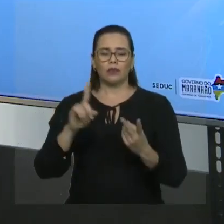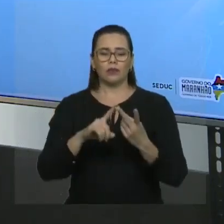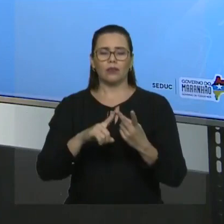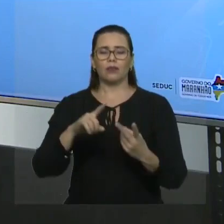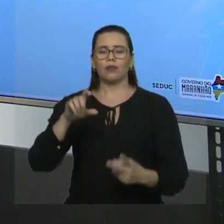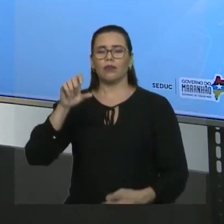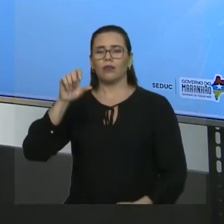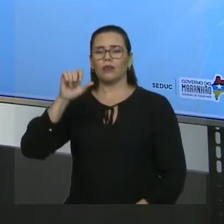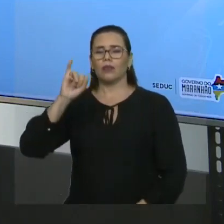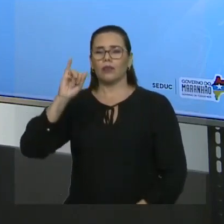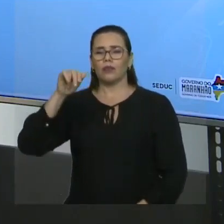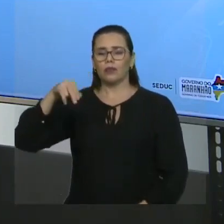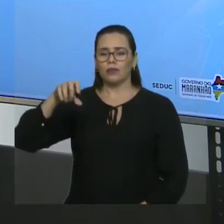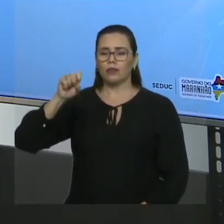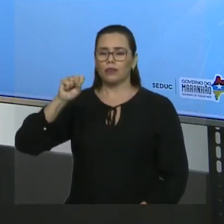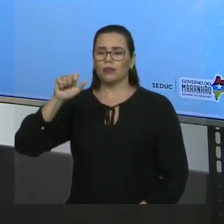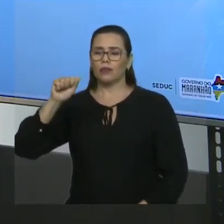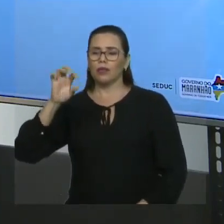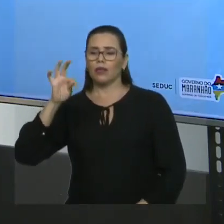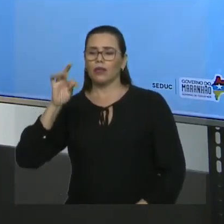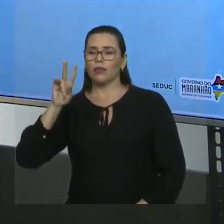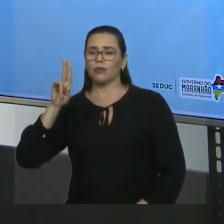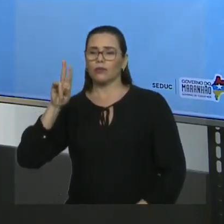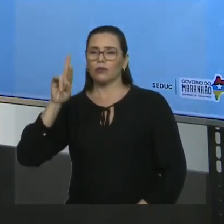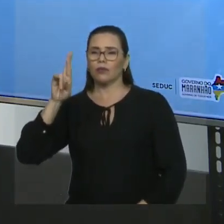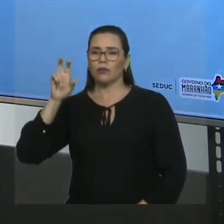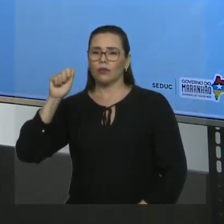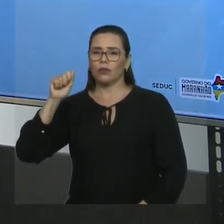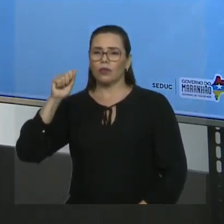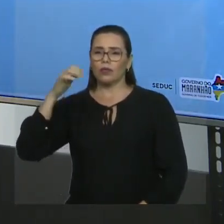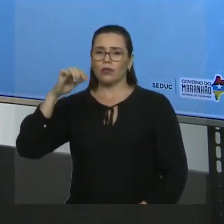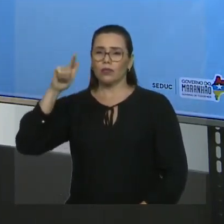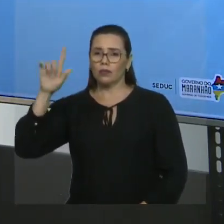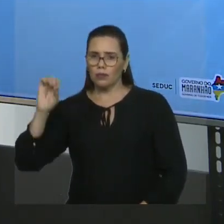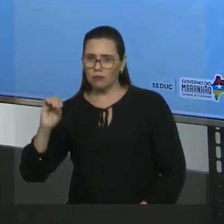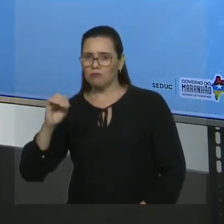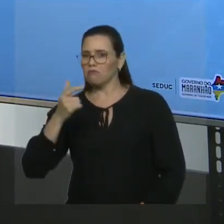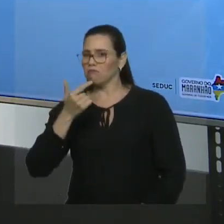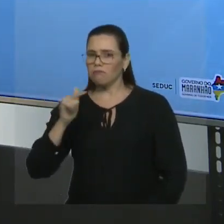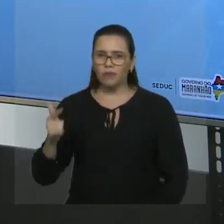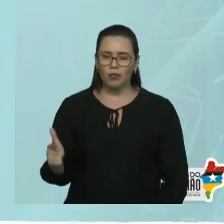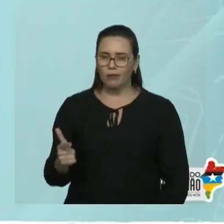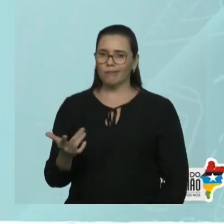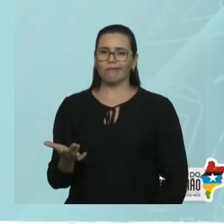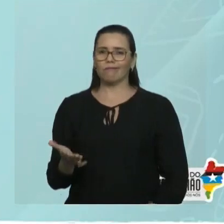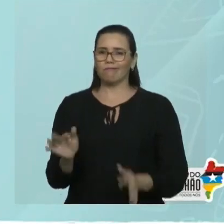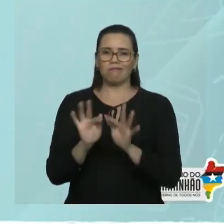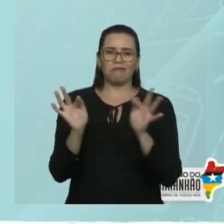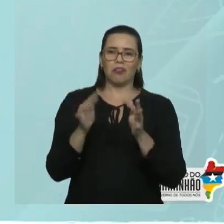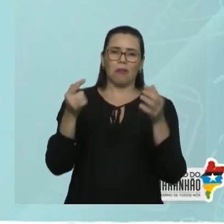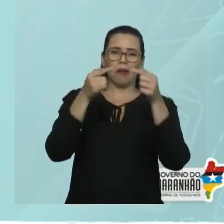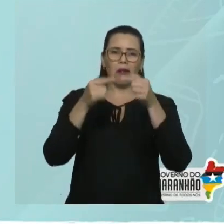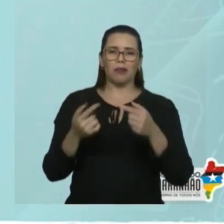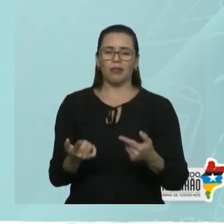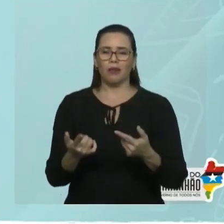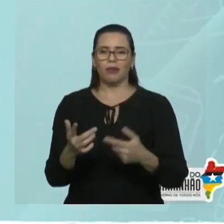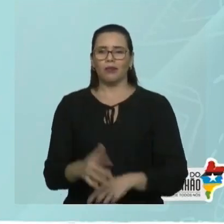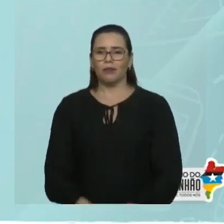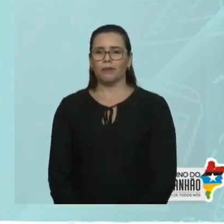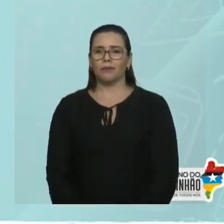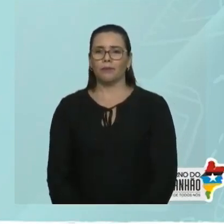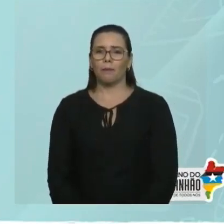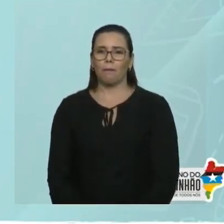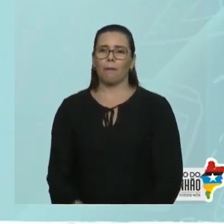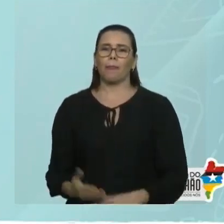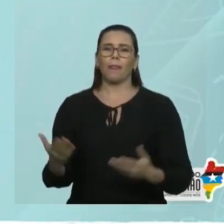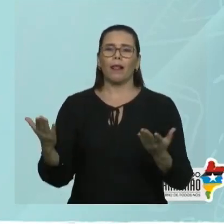ramificações. Então, achei a cadeia principal. Segunda regra. Númerar. Como as ramificações, se você perceber, estão mais para